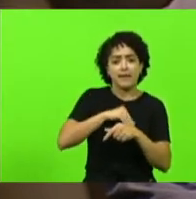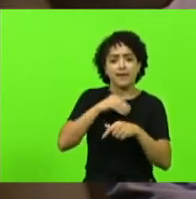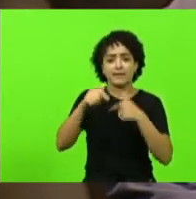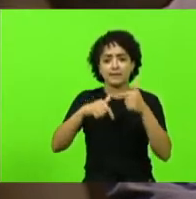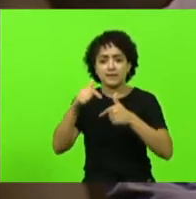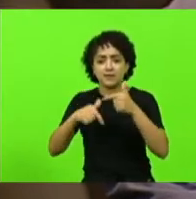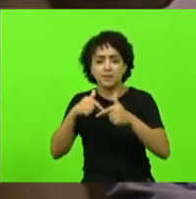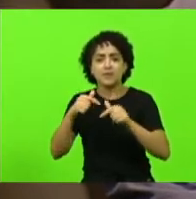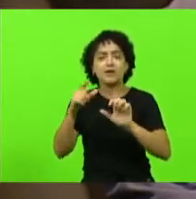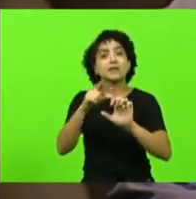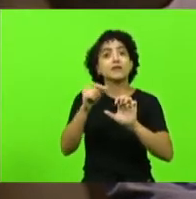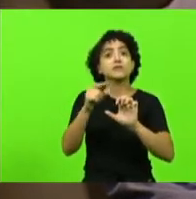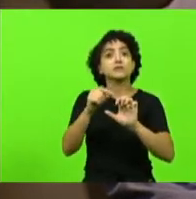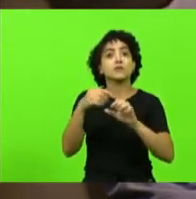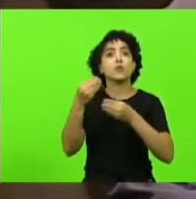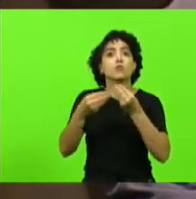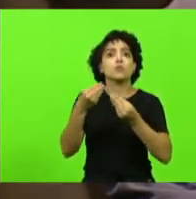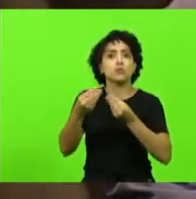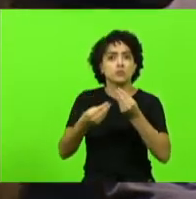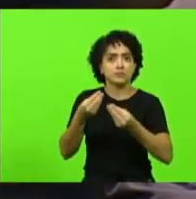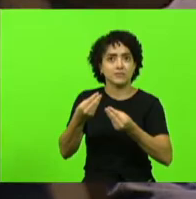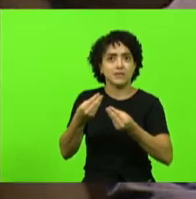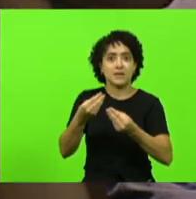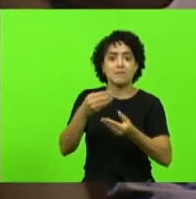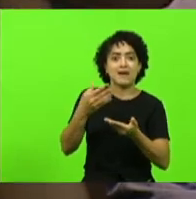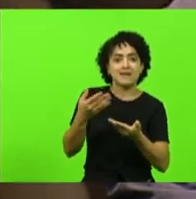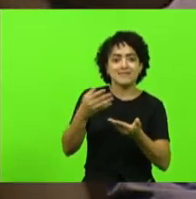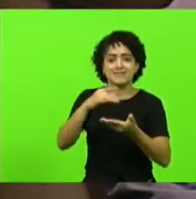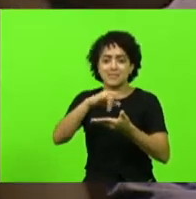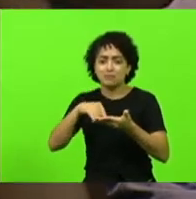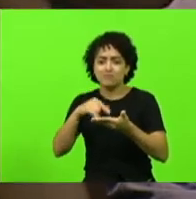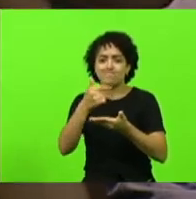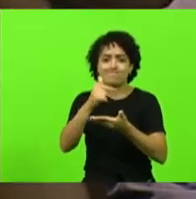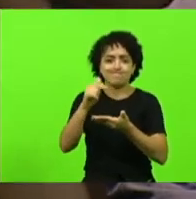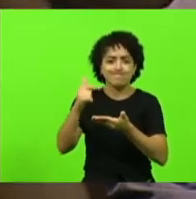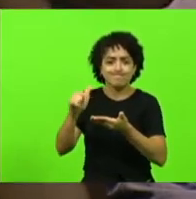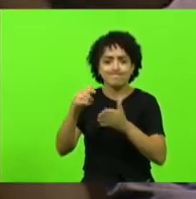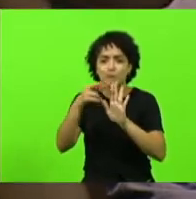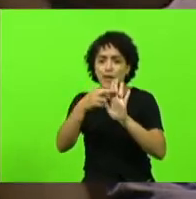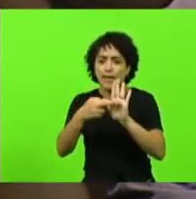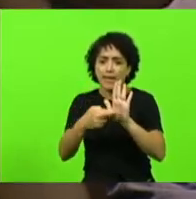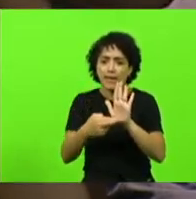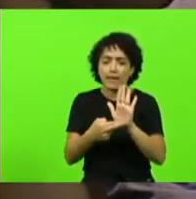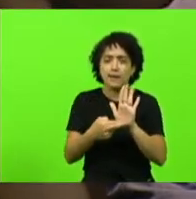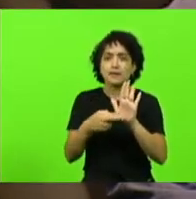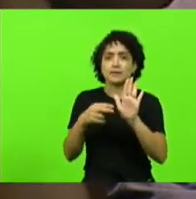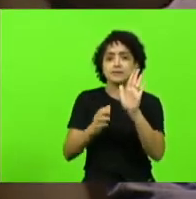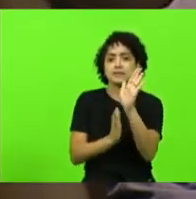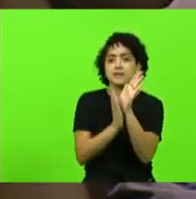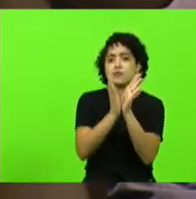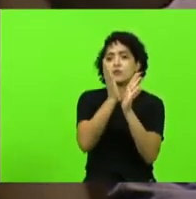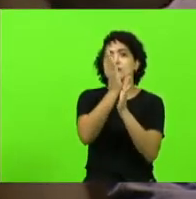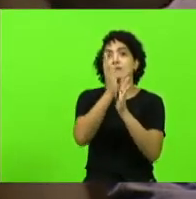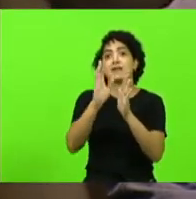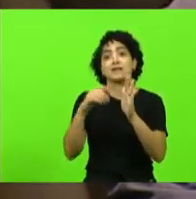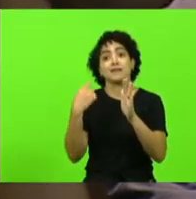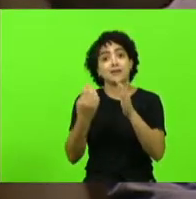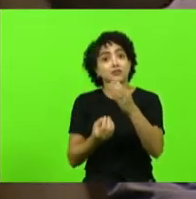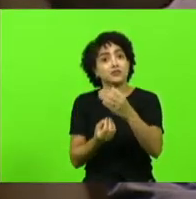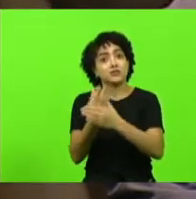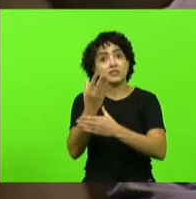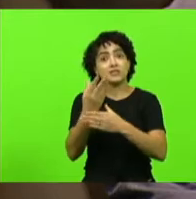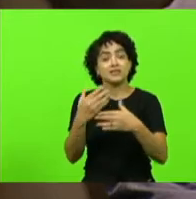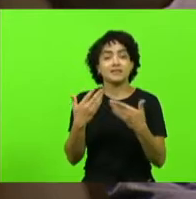do empreendedorismo mas que não estivesse adequado as normas e burocracias que nós criamos em parlamentos como esse